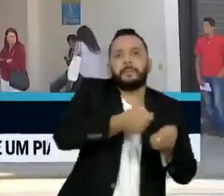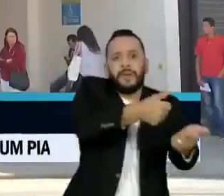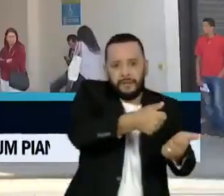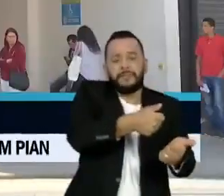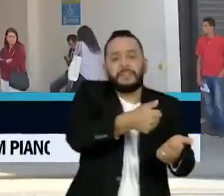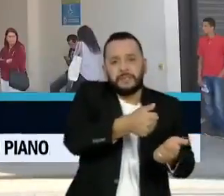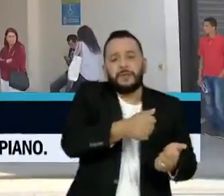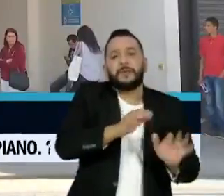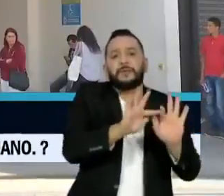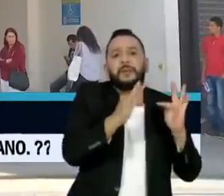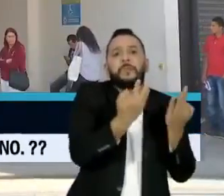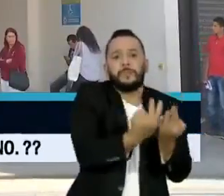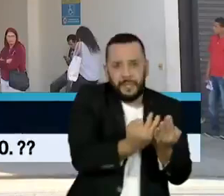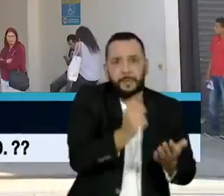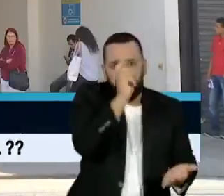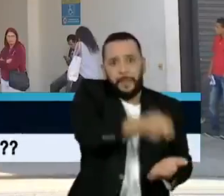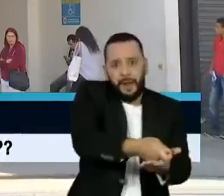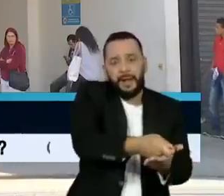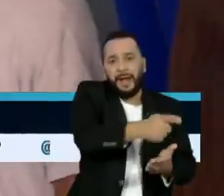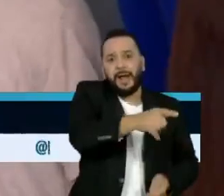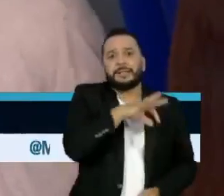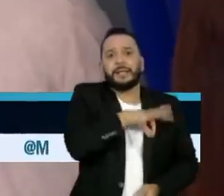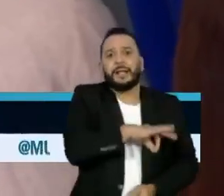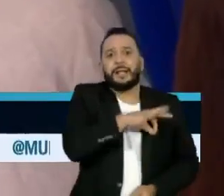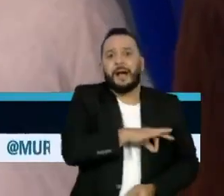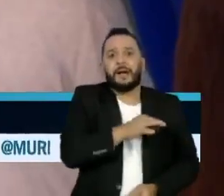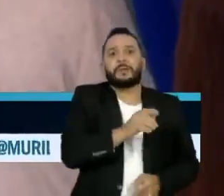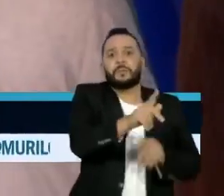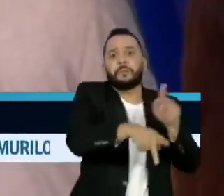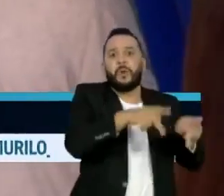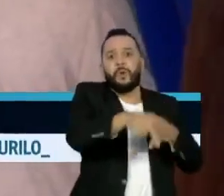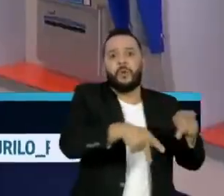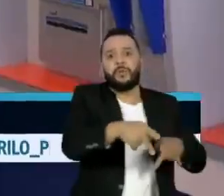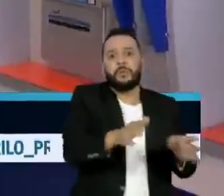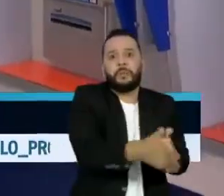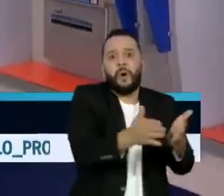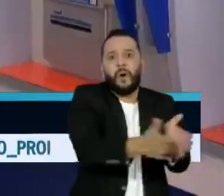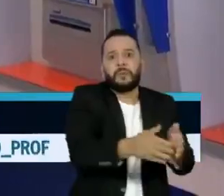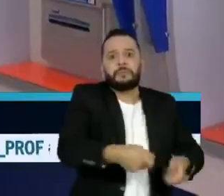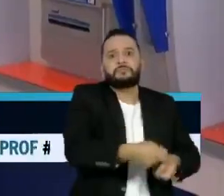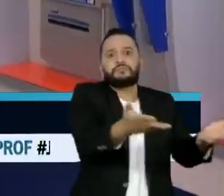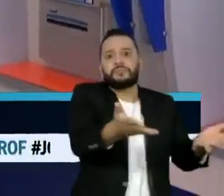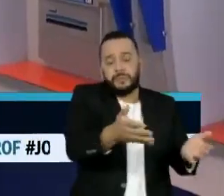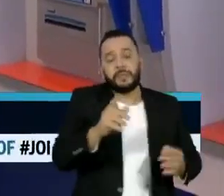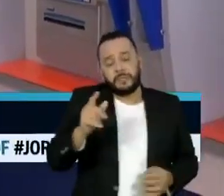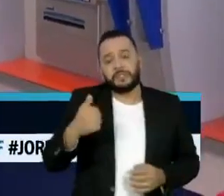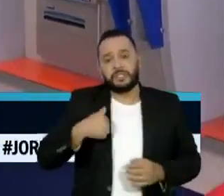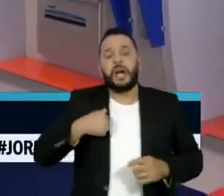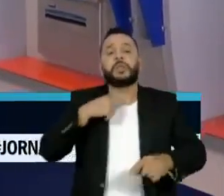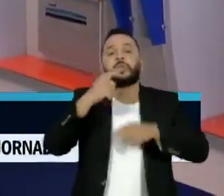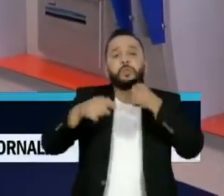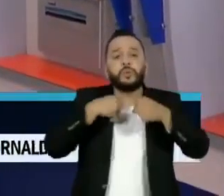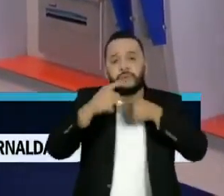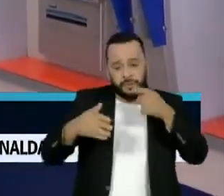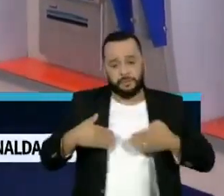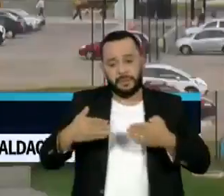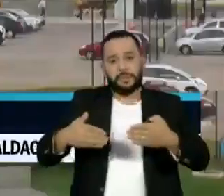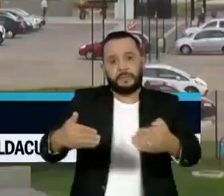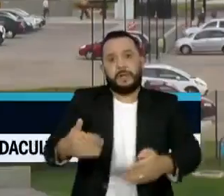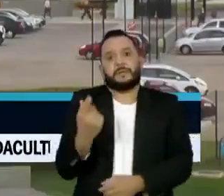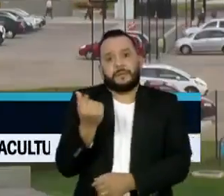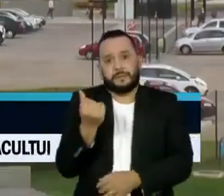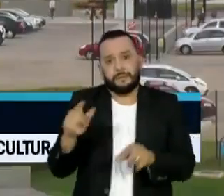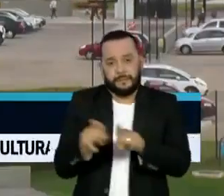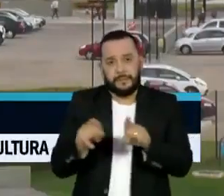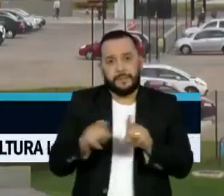Família, que vai passar a se chamar Renda Cidadã, é a pergunta do momento no Ministério da Fazenda e no Palácio do Planalto.